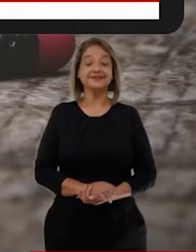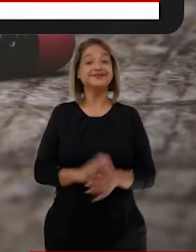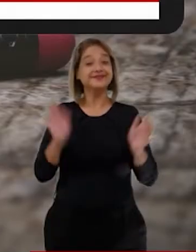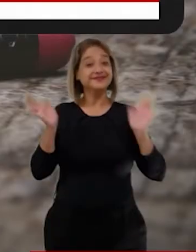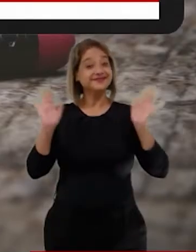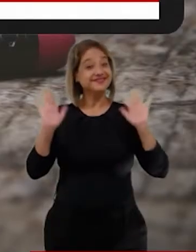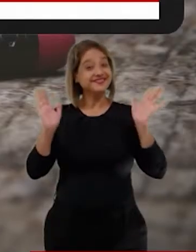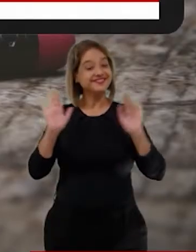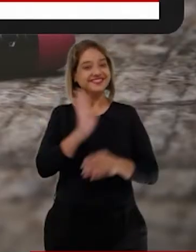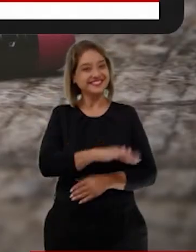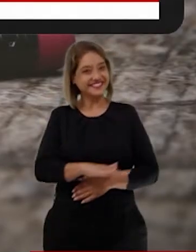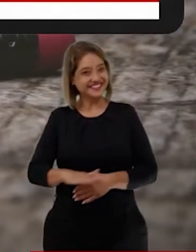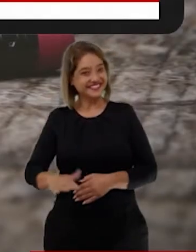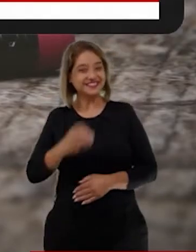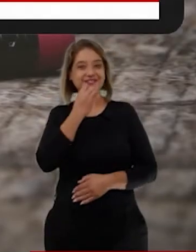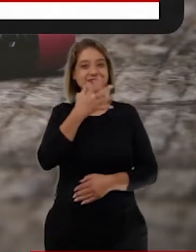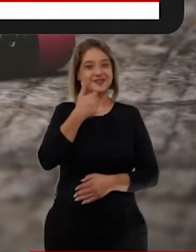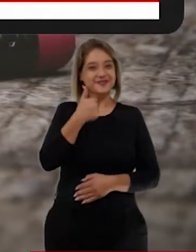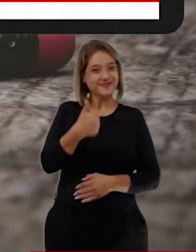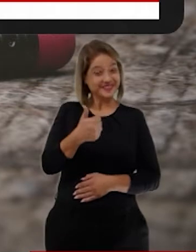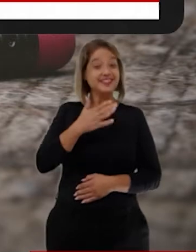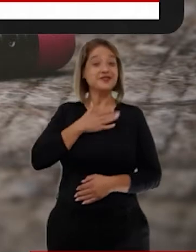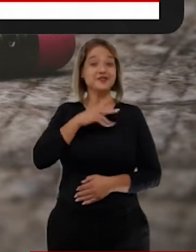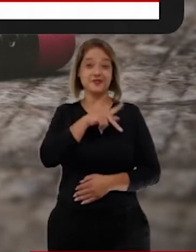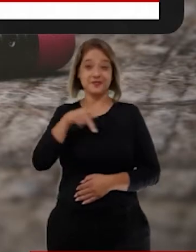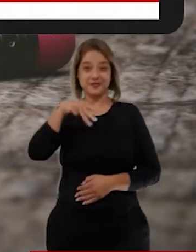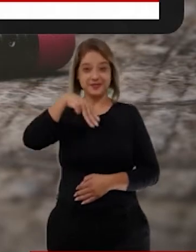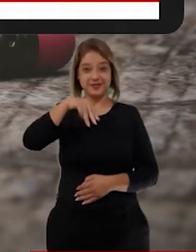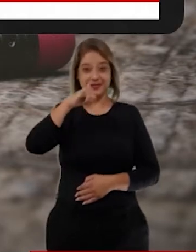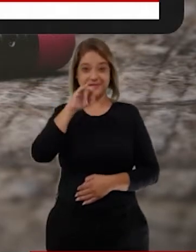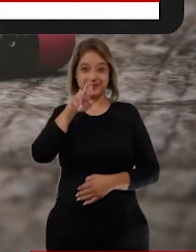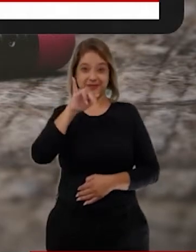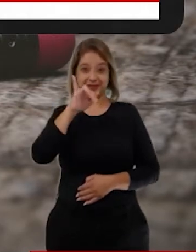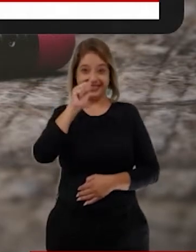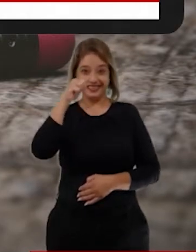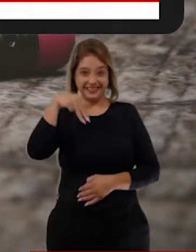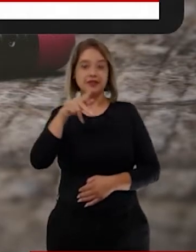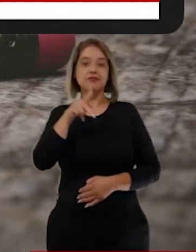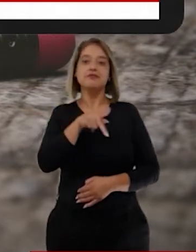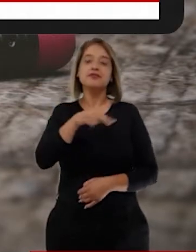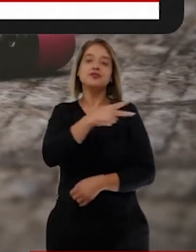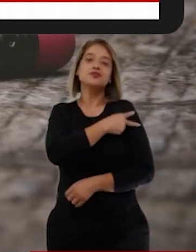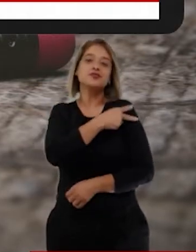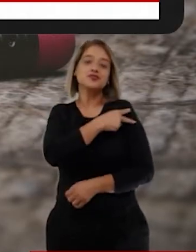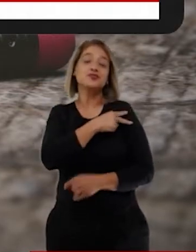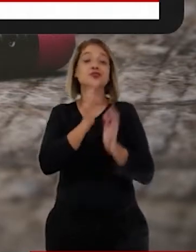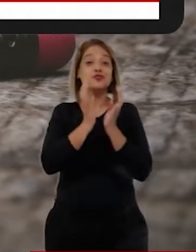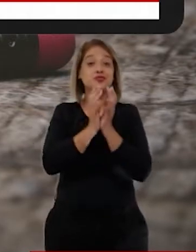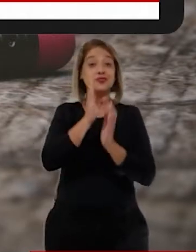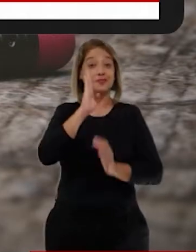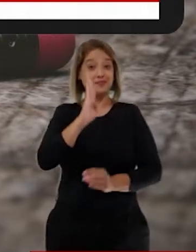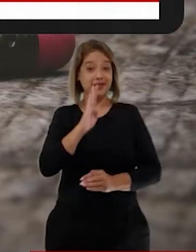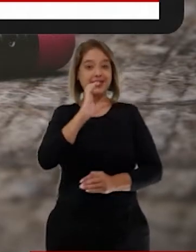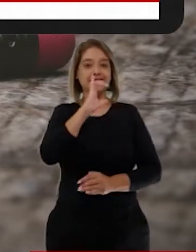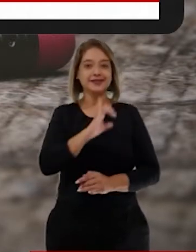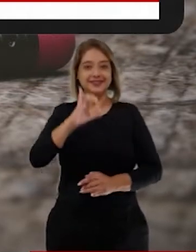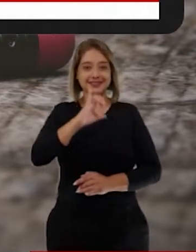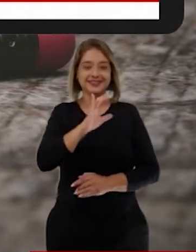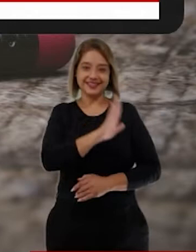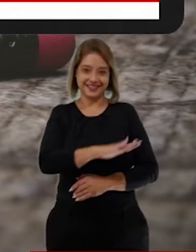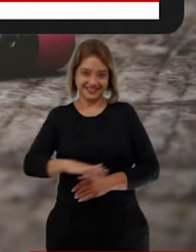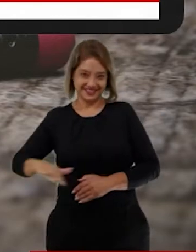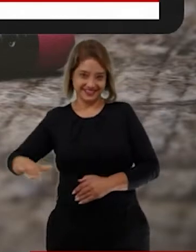Olá, Tudo bem? Eu sou a professora Miriam, professora do segundo ano, turma B, Ciclo da